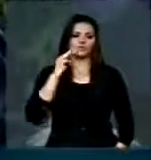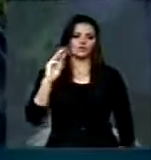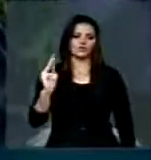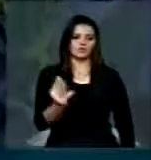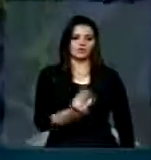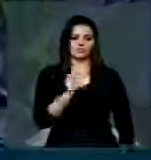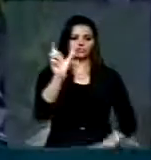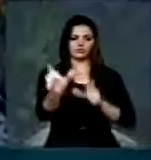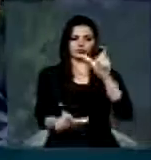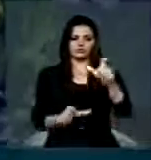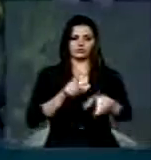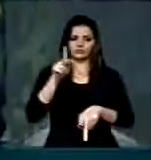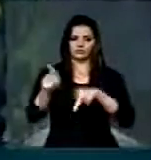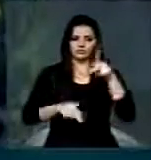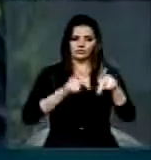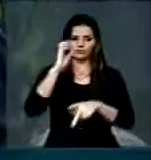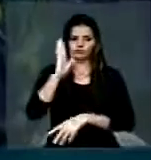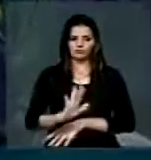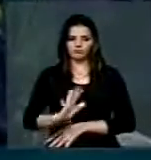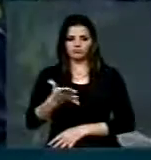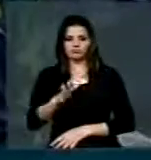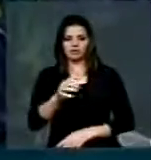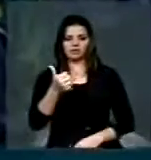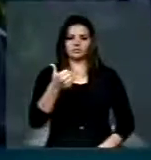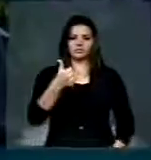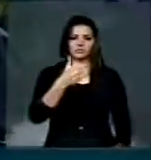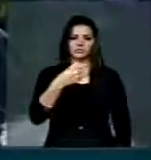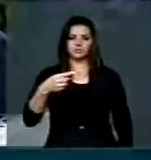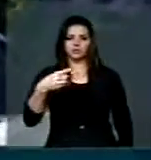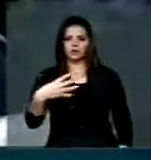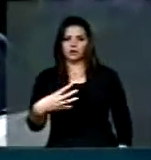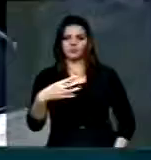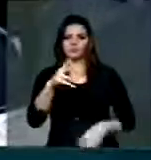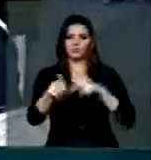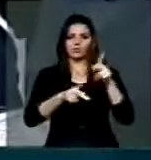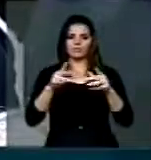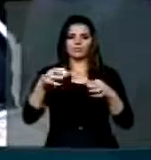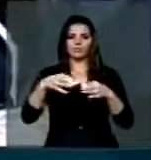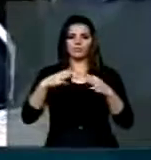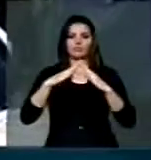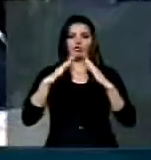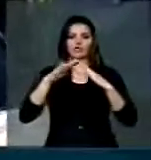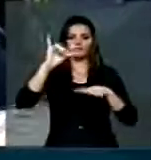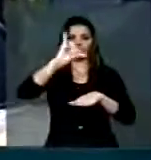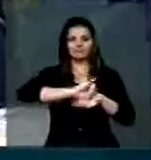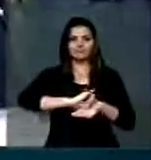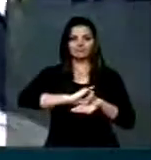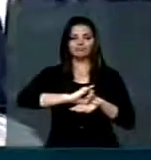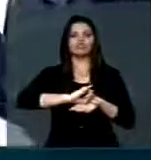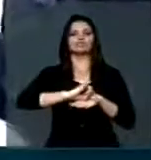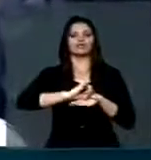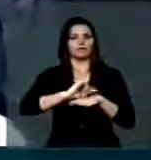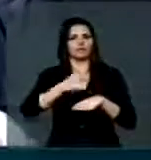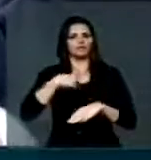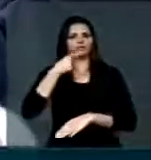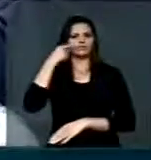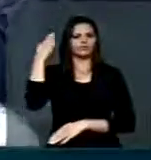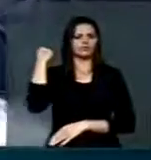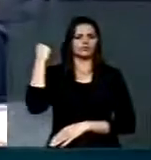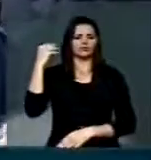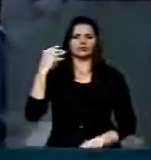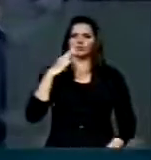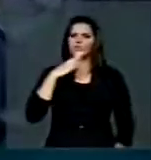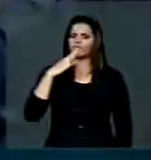de brasileiros, um quarto em geral das populações metropolitanas. Tomei conhecimento recentemente,